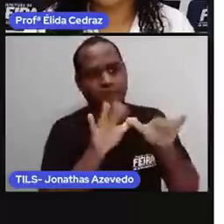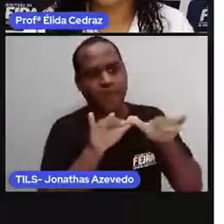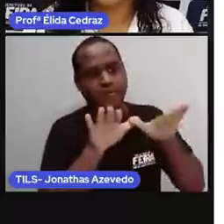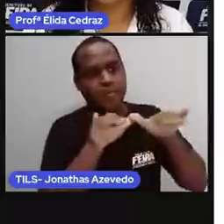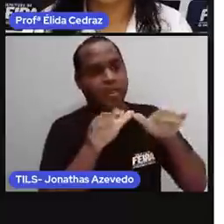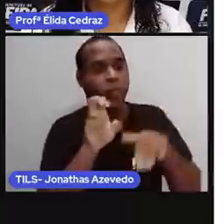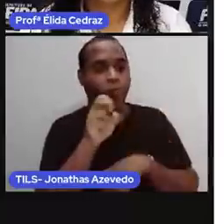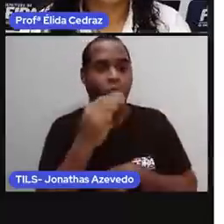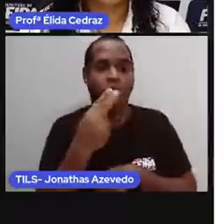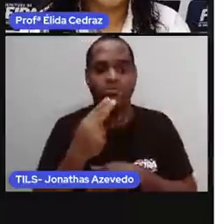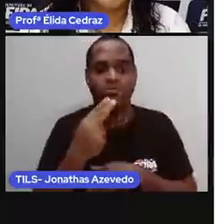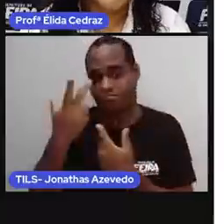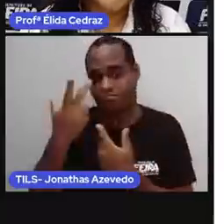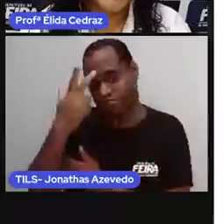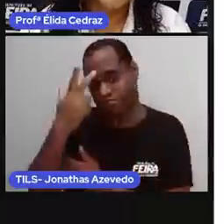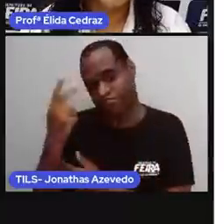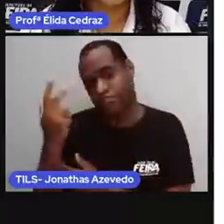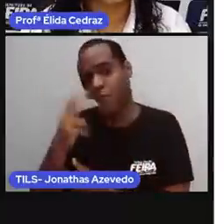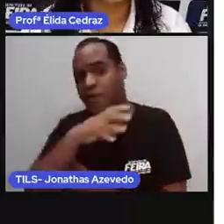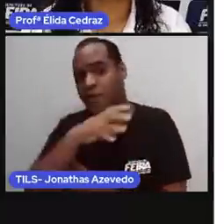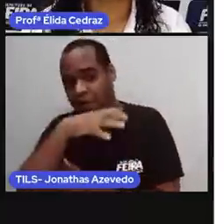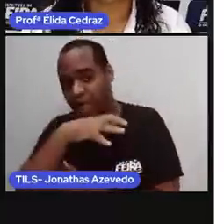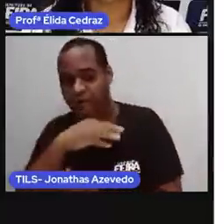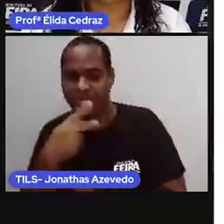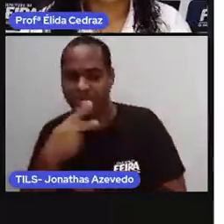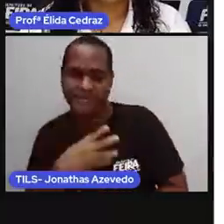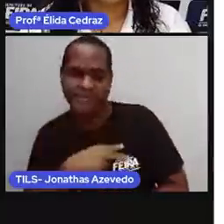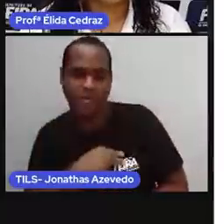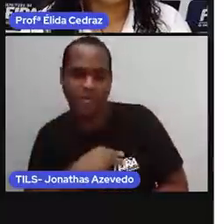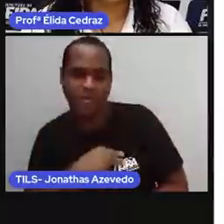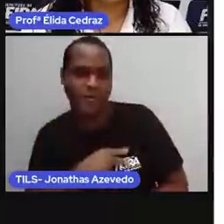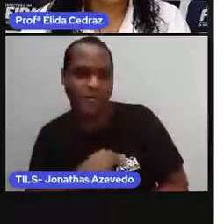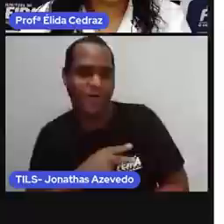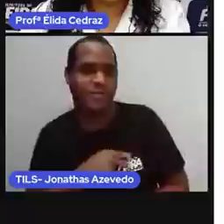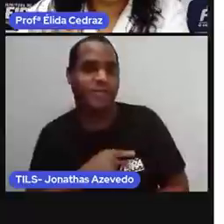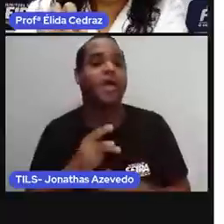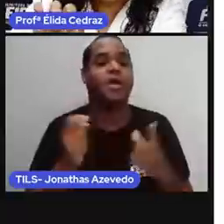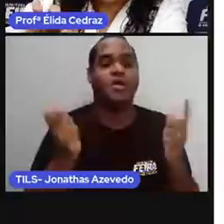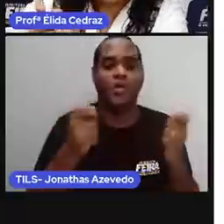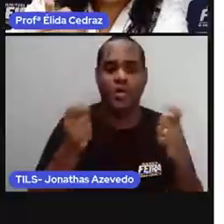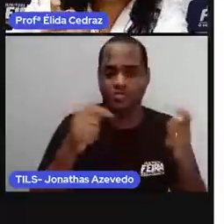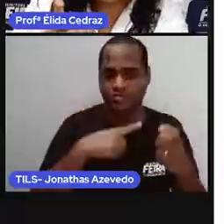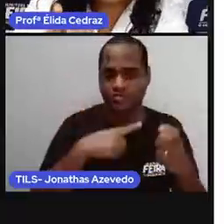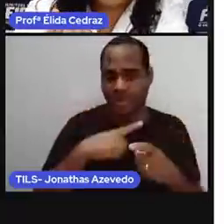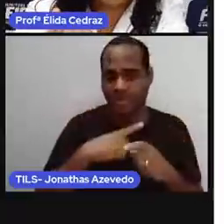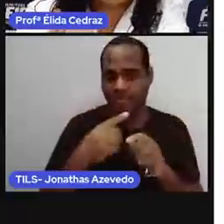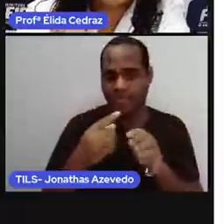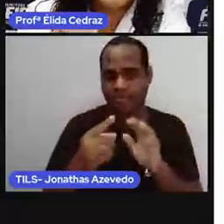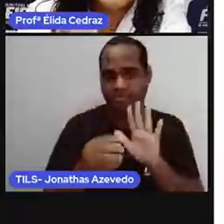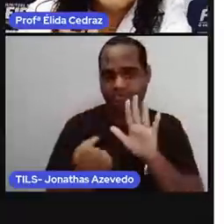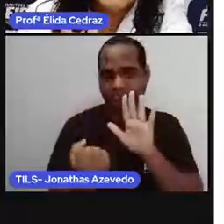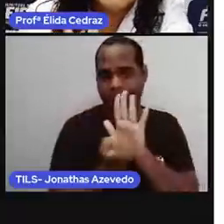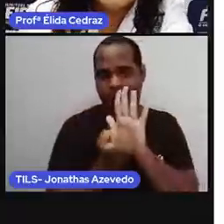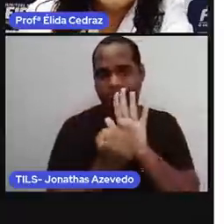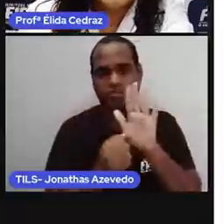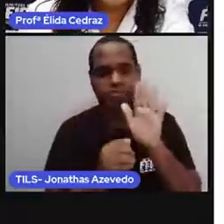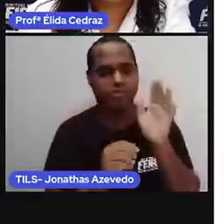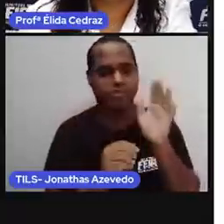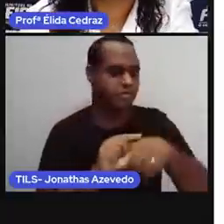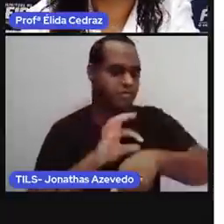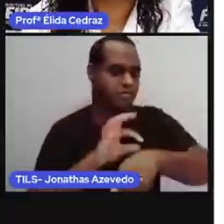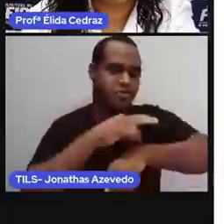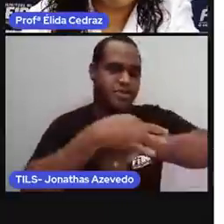bichinho que seja, o seu animalzinho, ele recebe uma identificação. Ele recebe uma pulseirinha